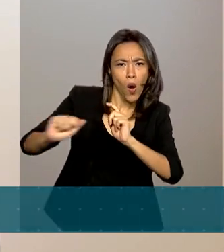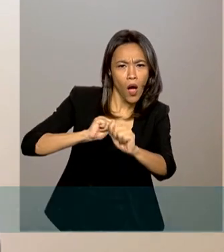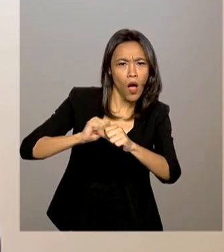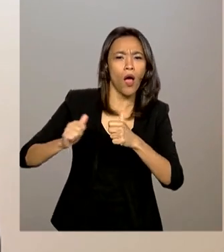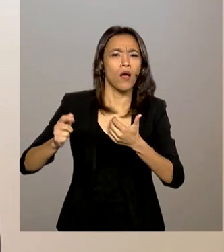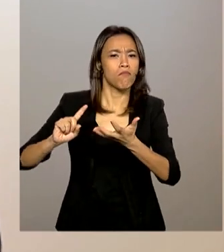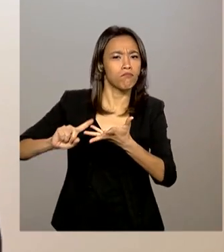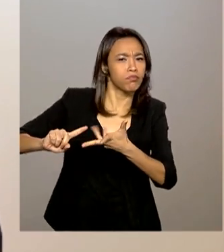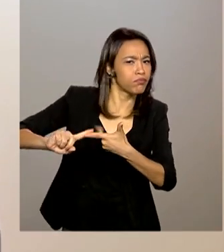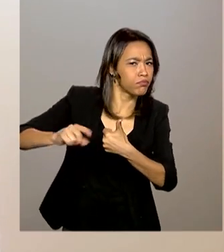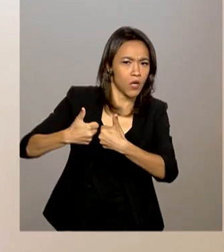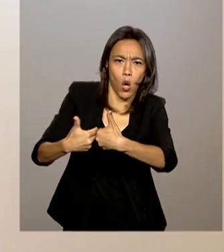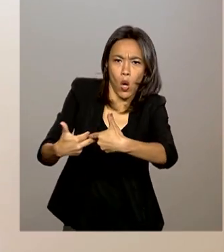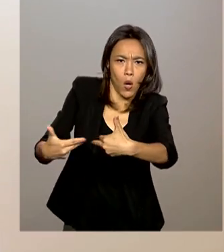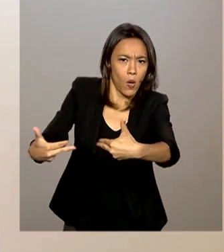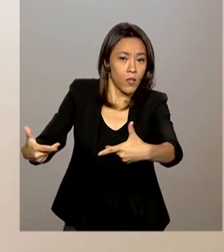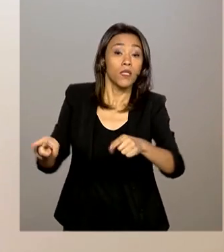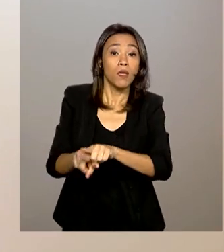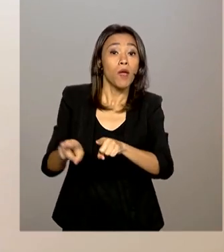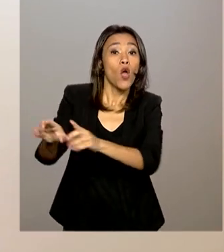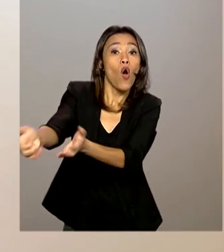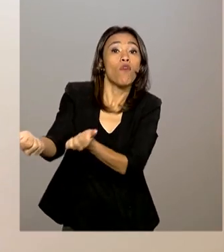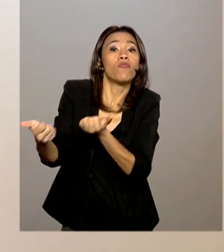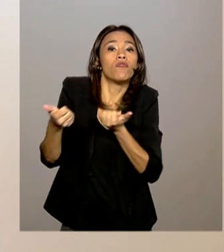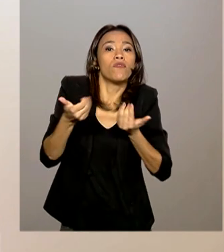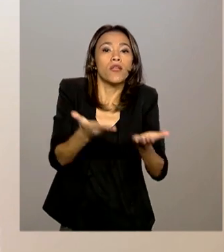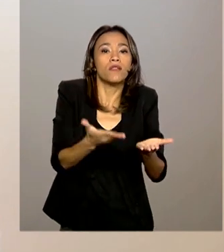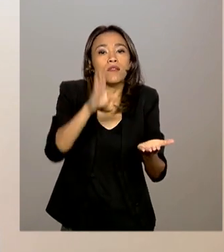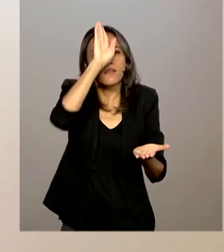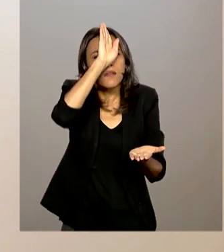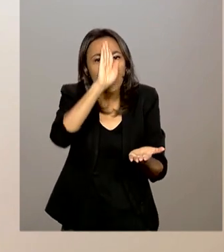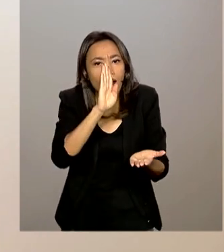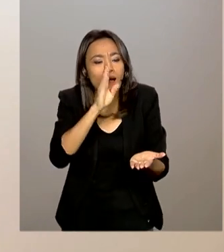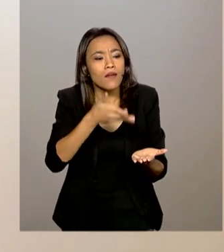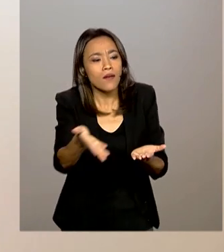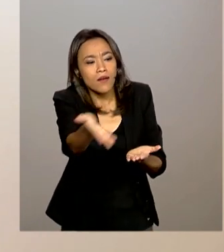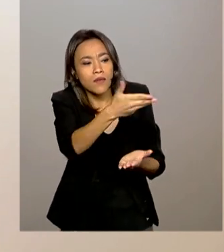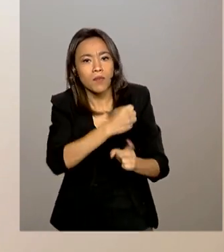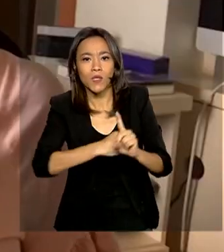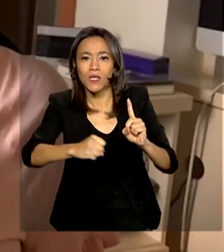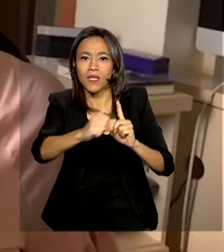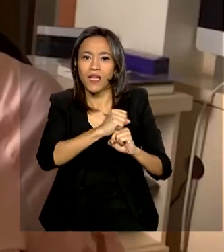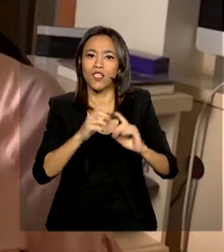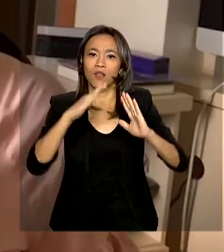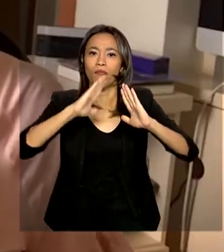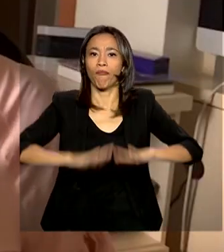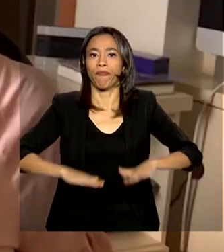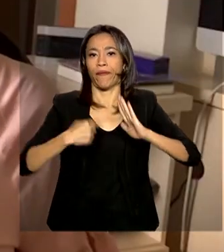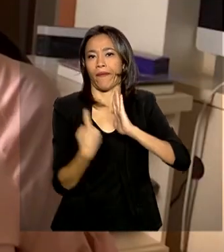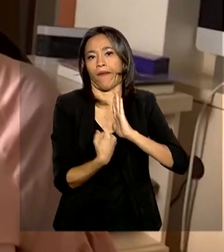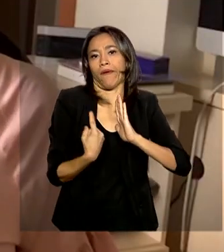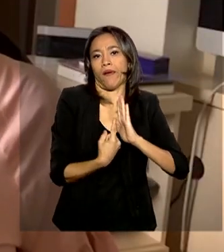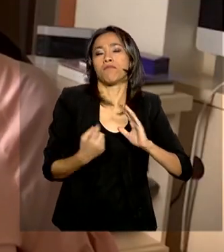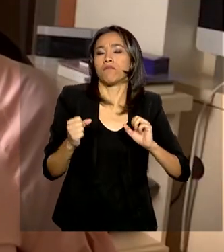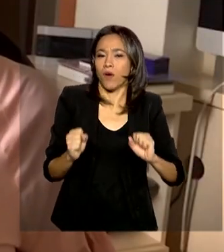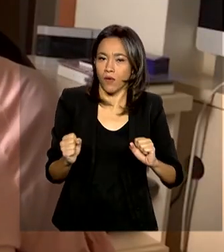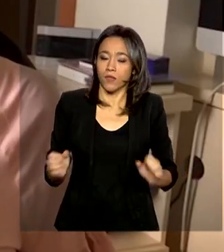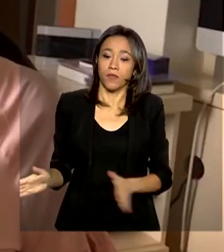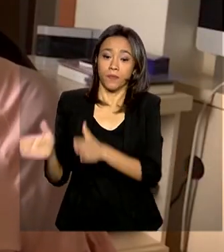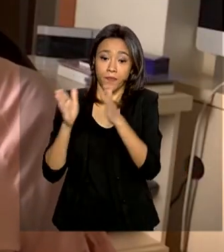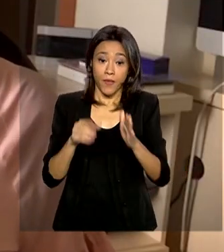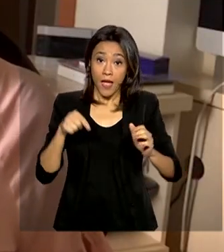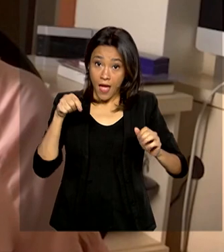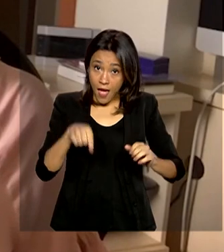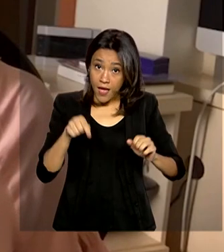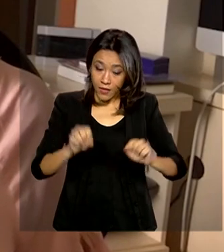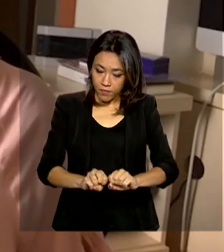pandemia e também oferecer serviços gratuitos para a população que neste momento está confinada. A plataforma também é um espaço para que